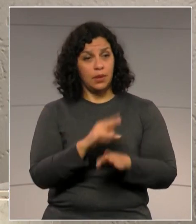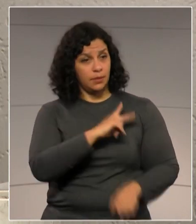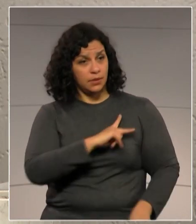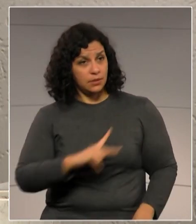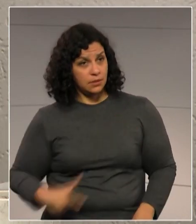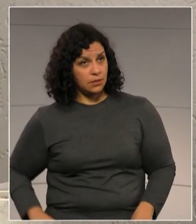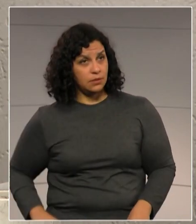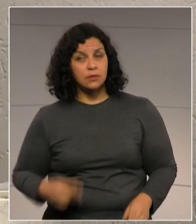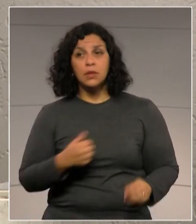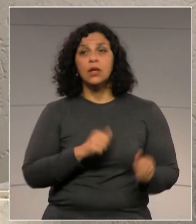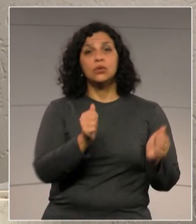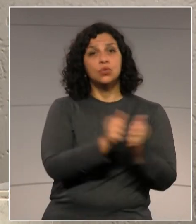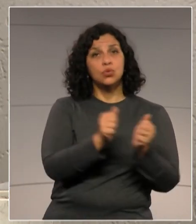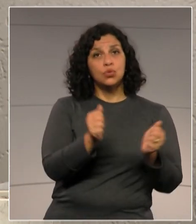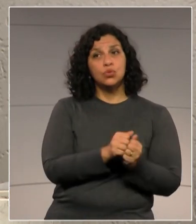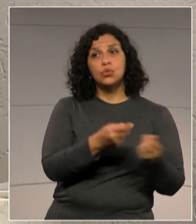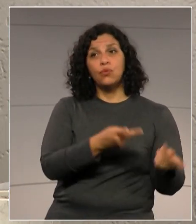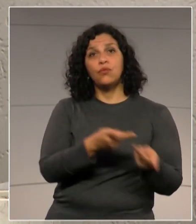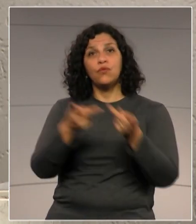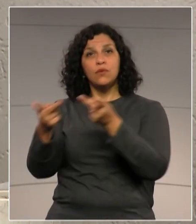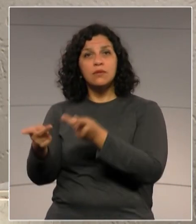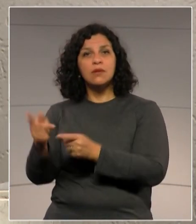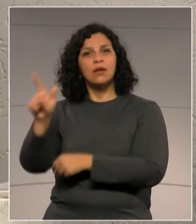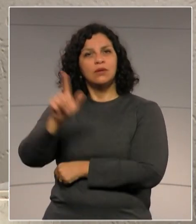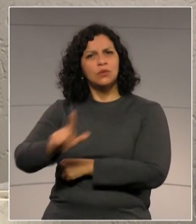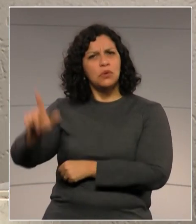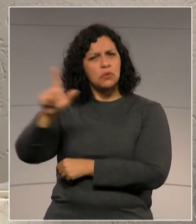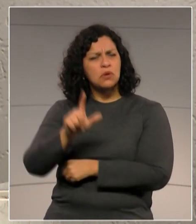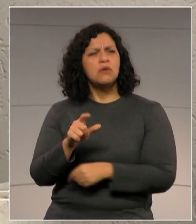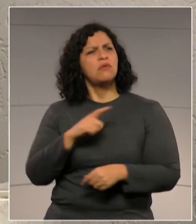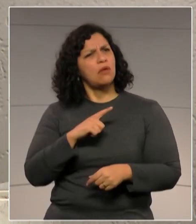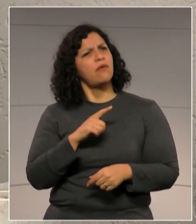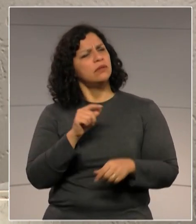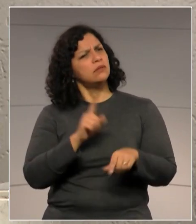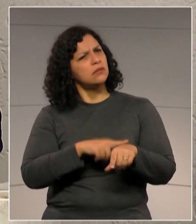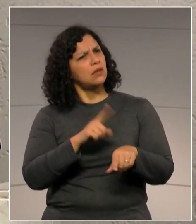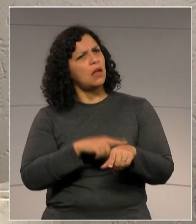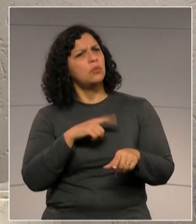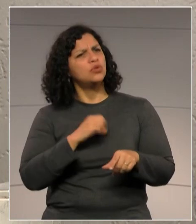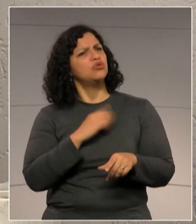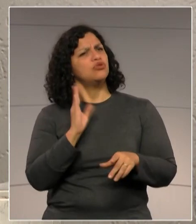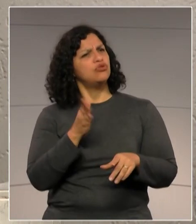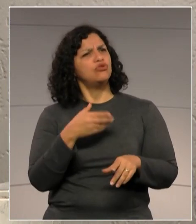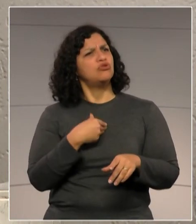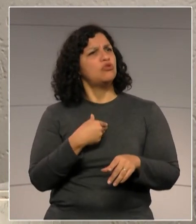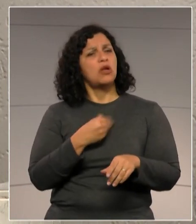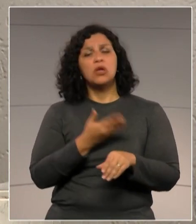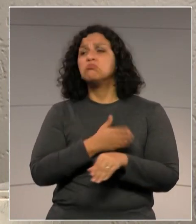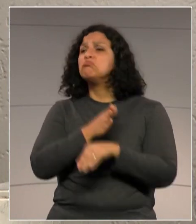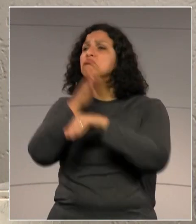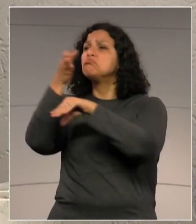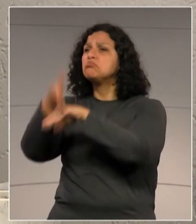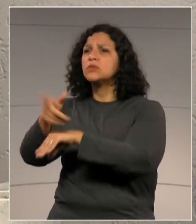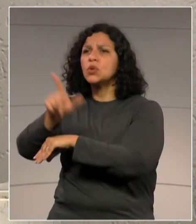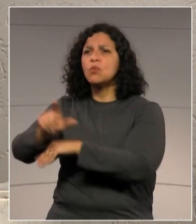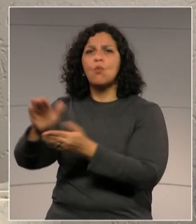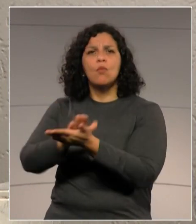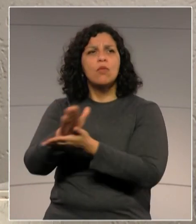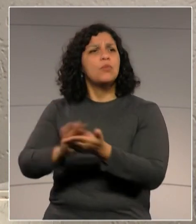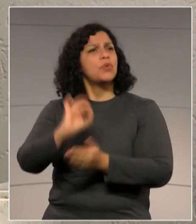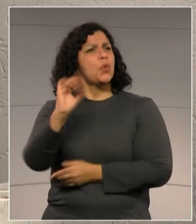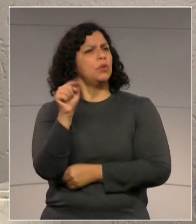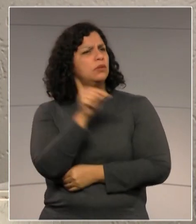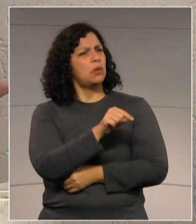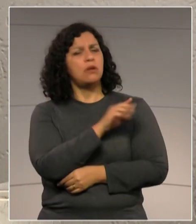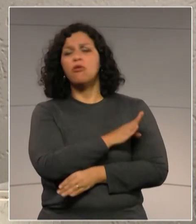para ir em Londrina. Faz tempo que o presidente Traiano não vai mais em Londrina, né? O aconteceu? Será que o presidente Traiano